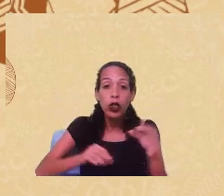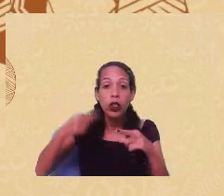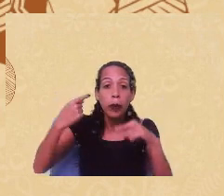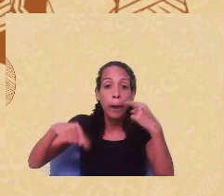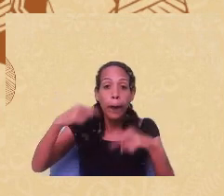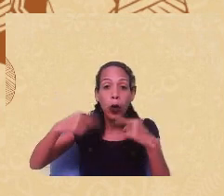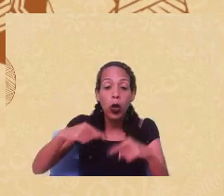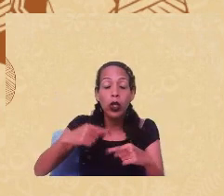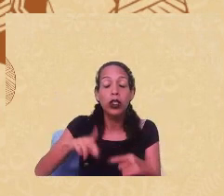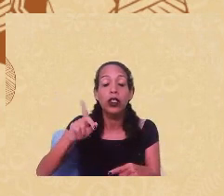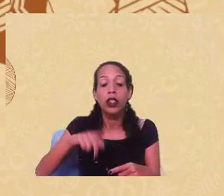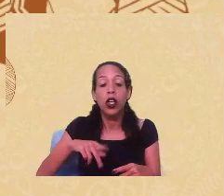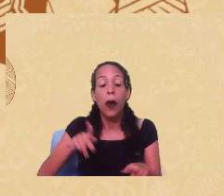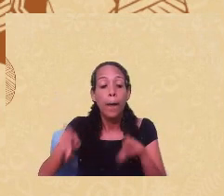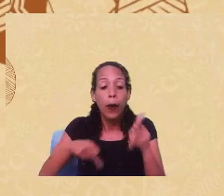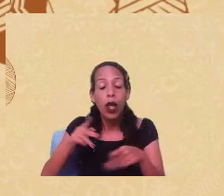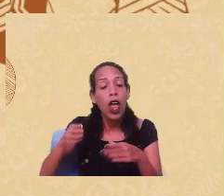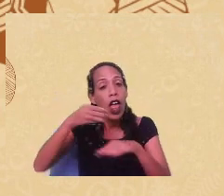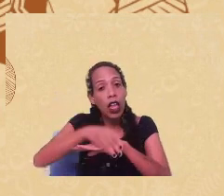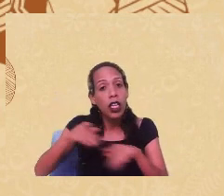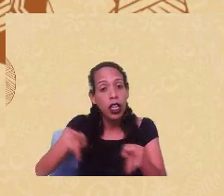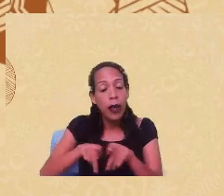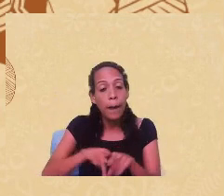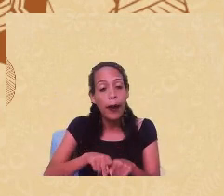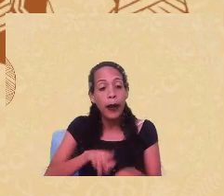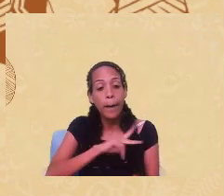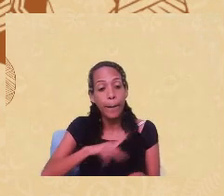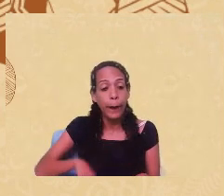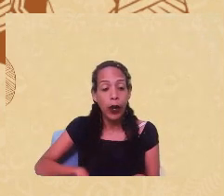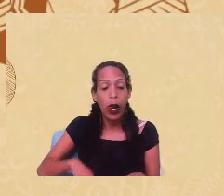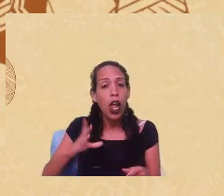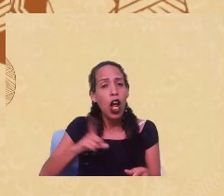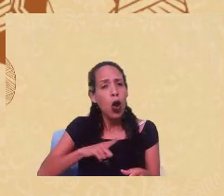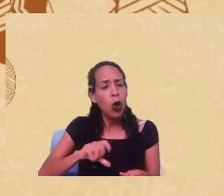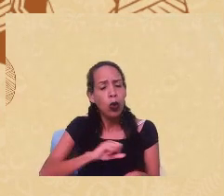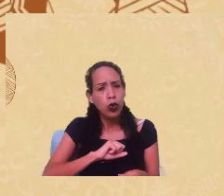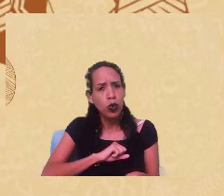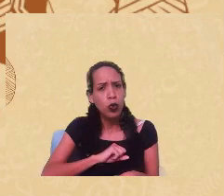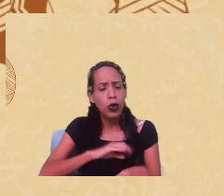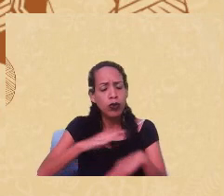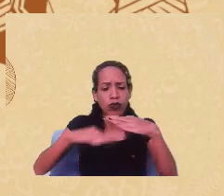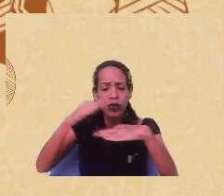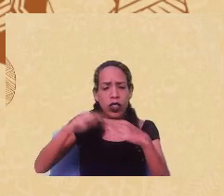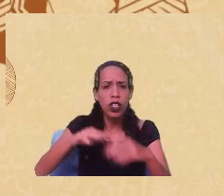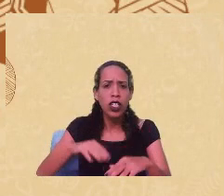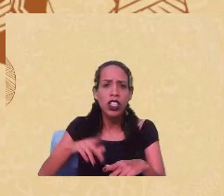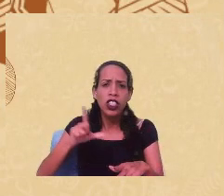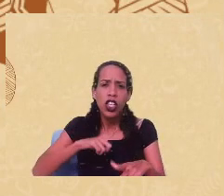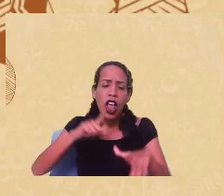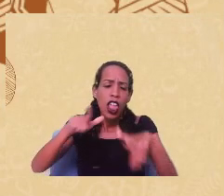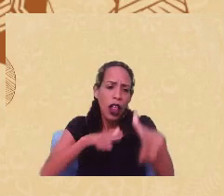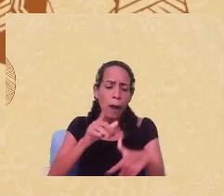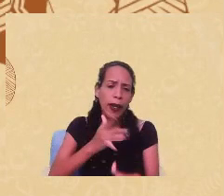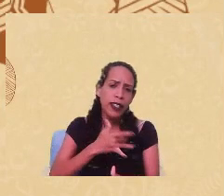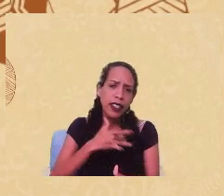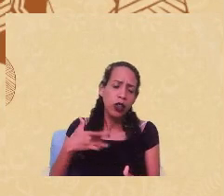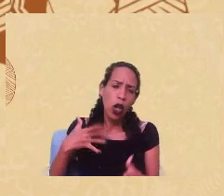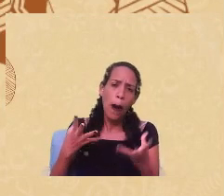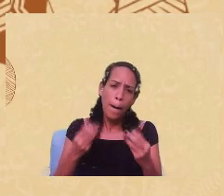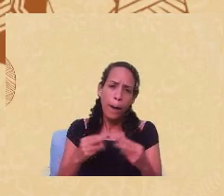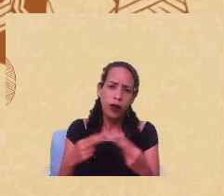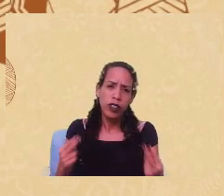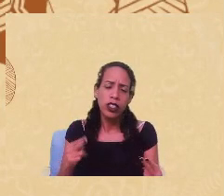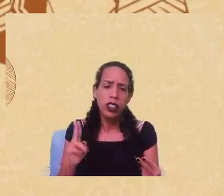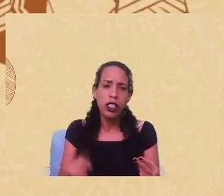E aí a gente entra em uma outra questão, né, que é quantas das nossas atuações em serviços de saúde muitas vezes, né,